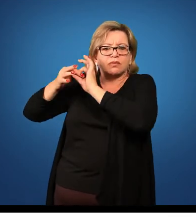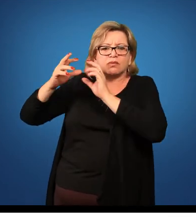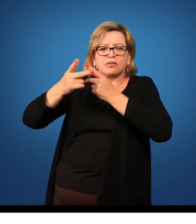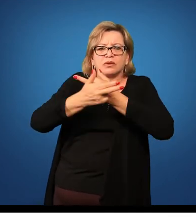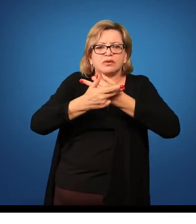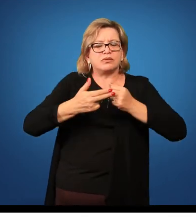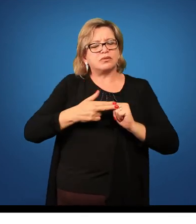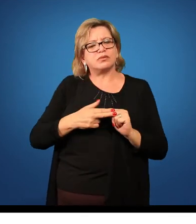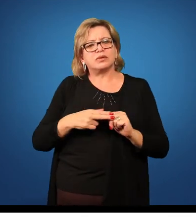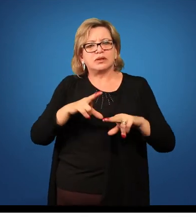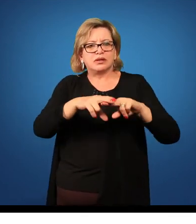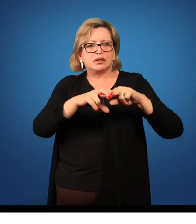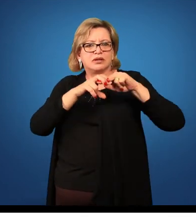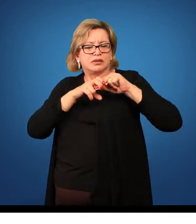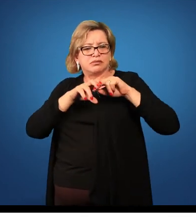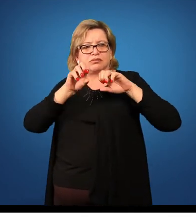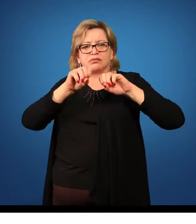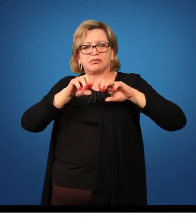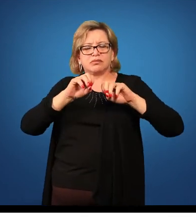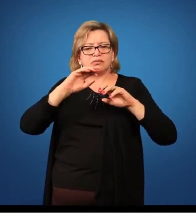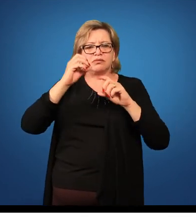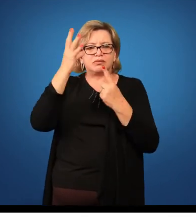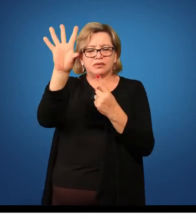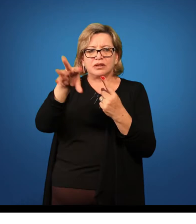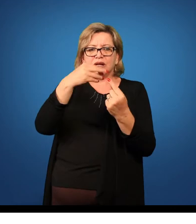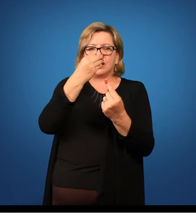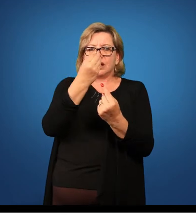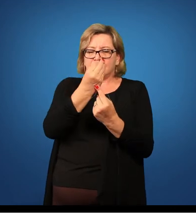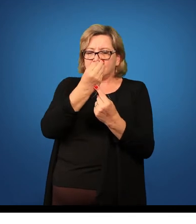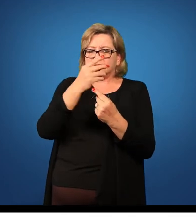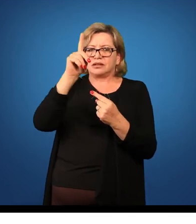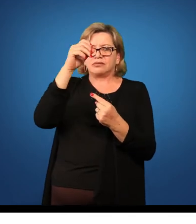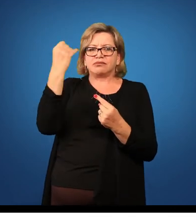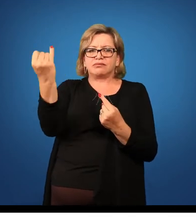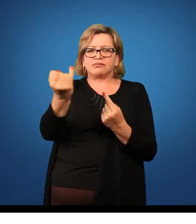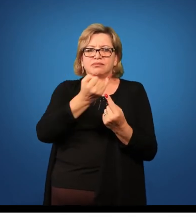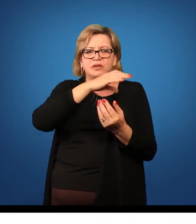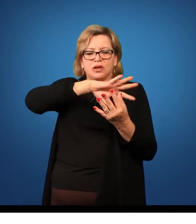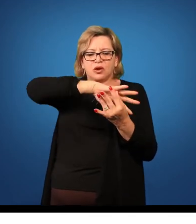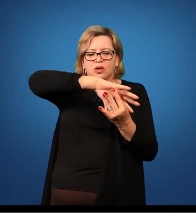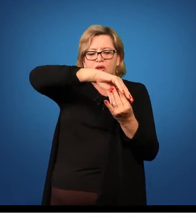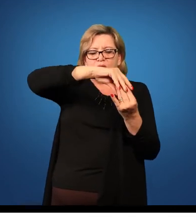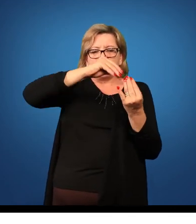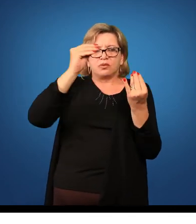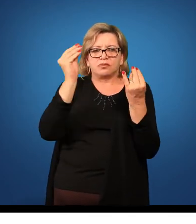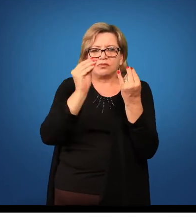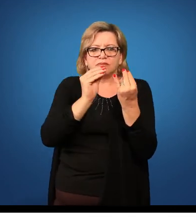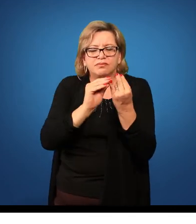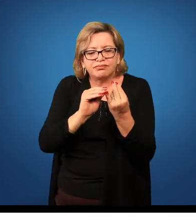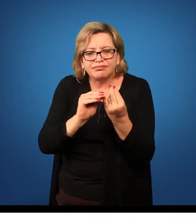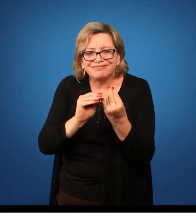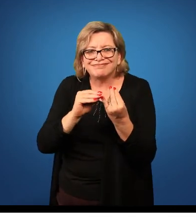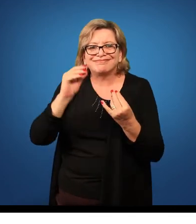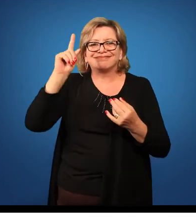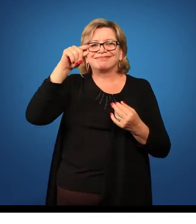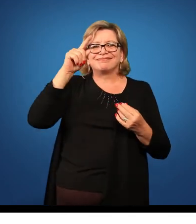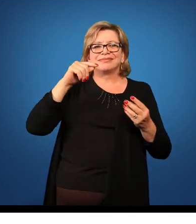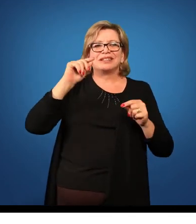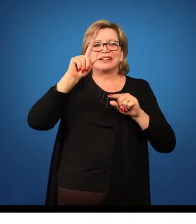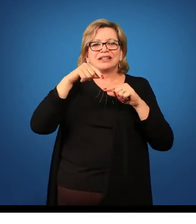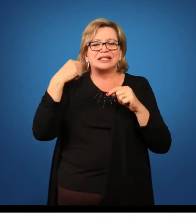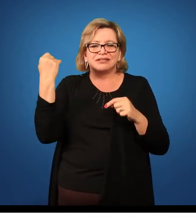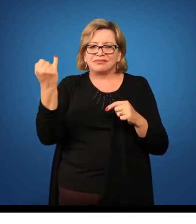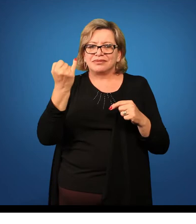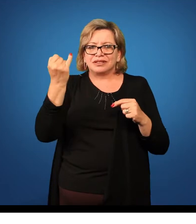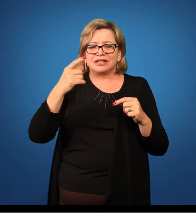Então, no ensino da arte, a gente destaca essa integração das linguagens artísticas, ou, como queiram chamar, de artes integradas, é na